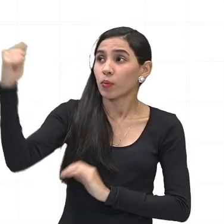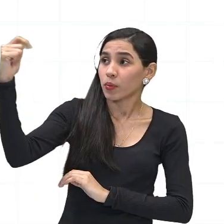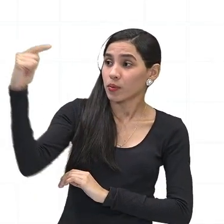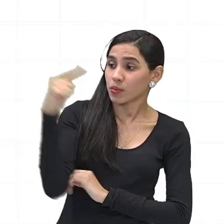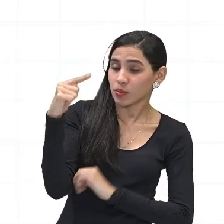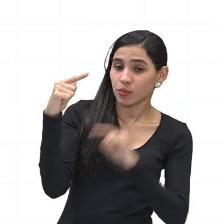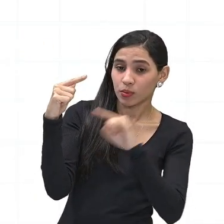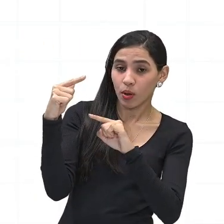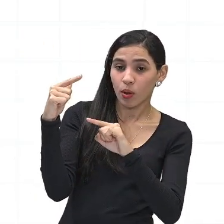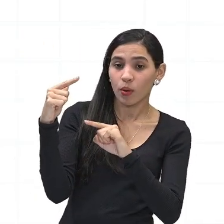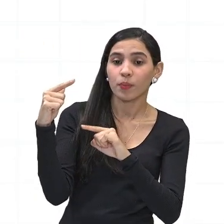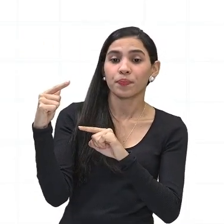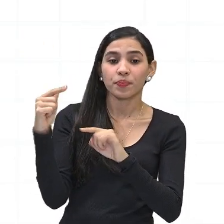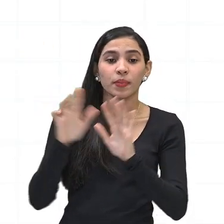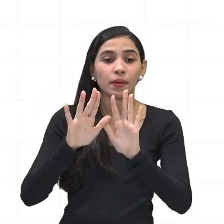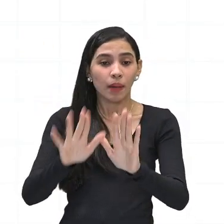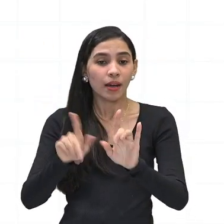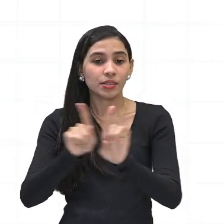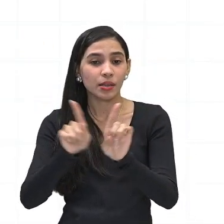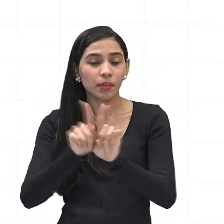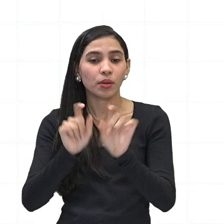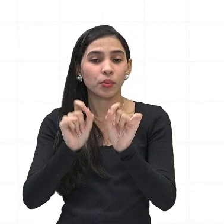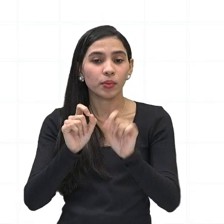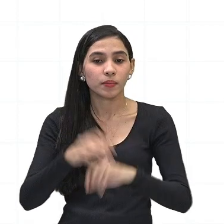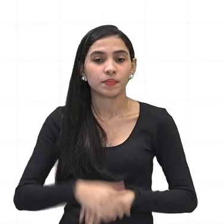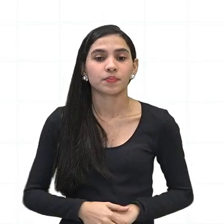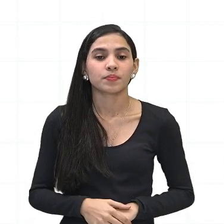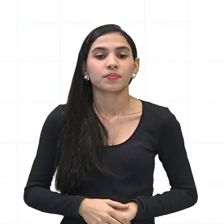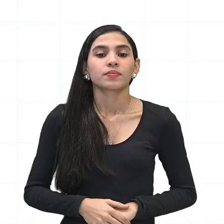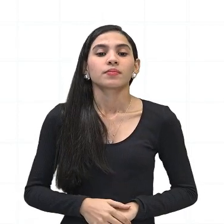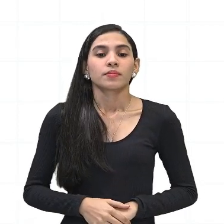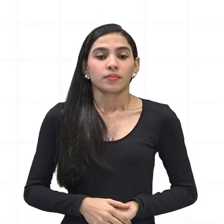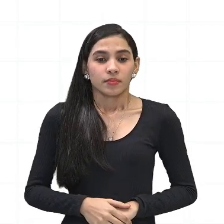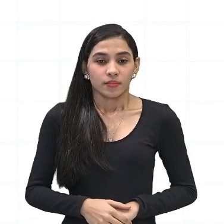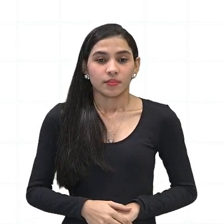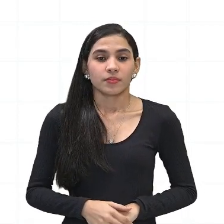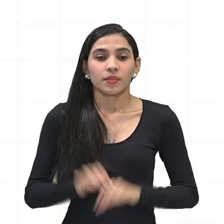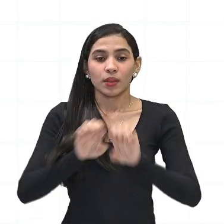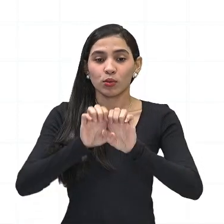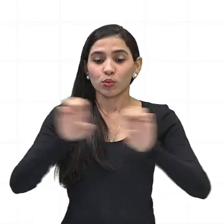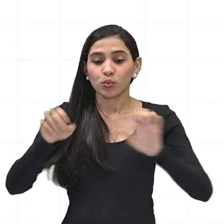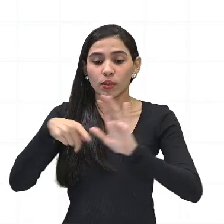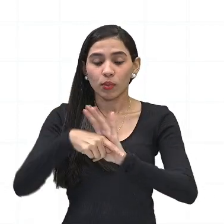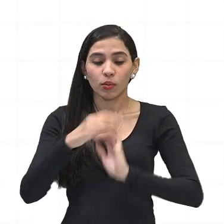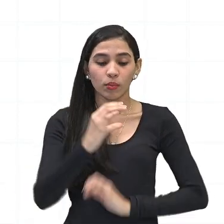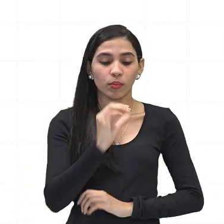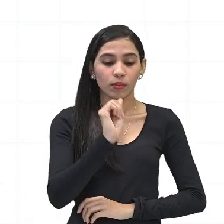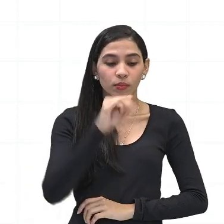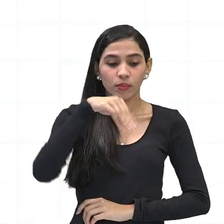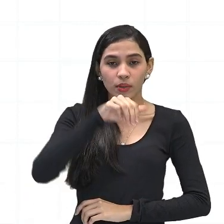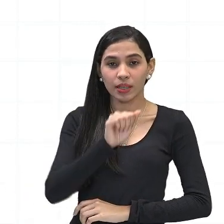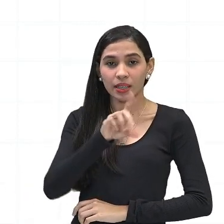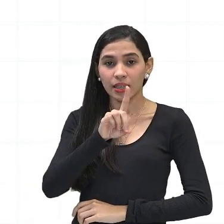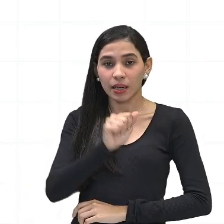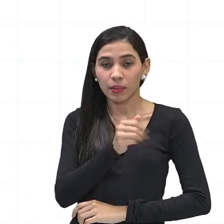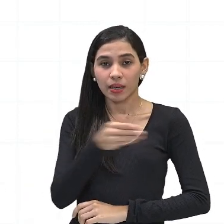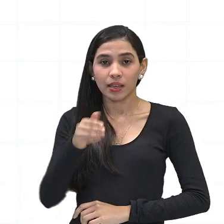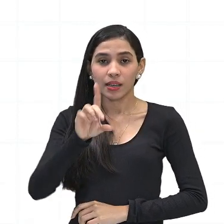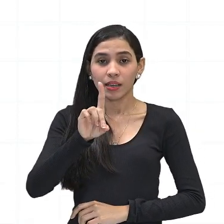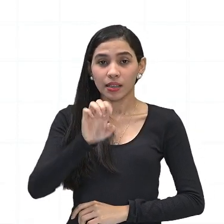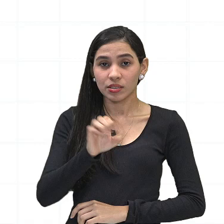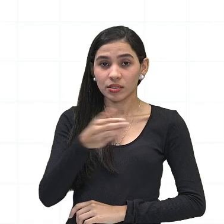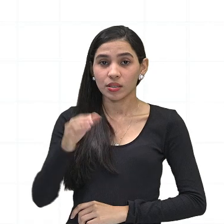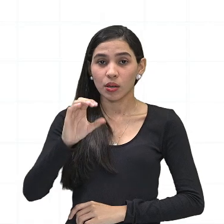mas ali está presente a estrutura da camada de ozônio para poder, vocês estão